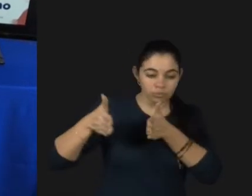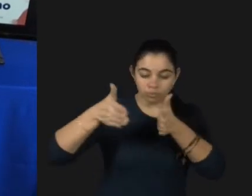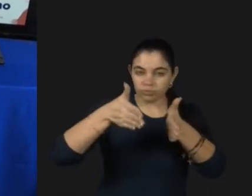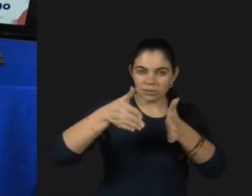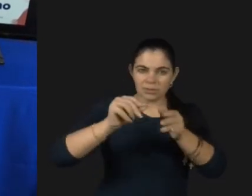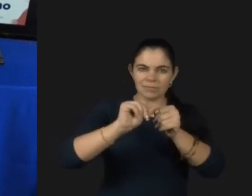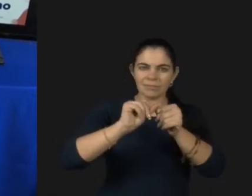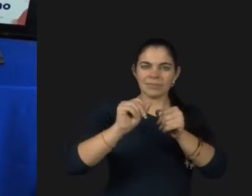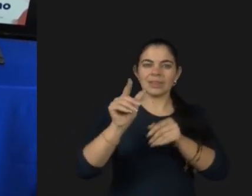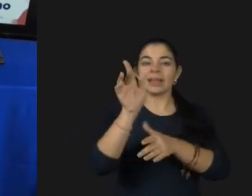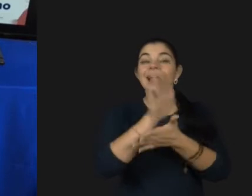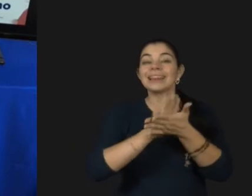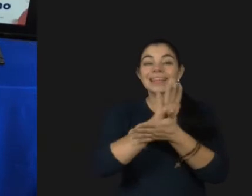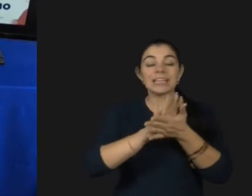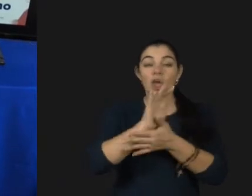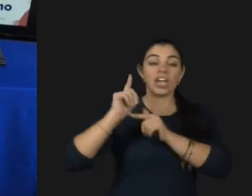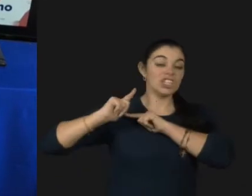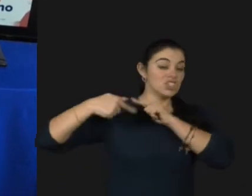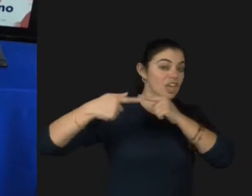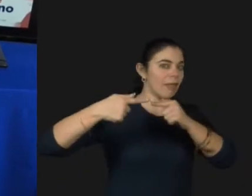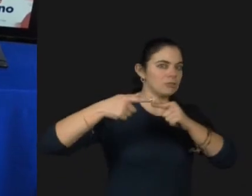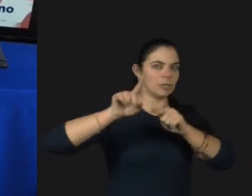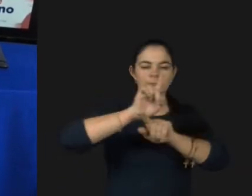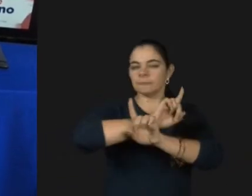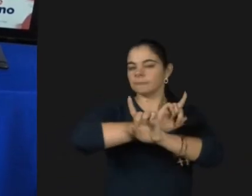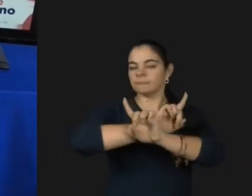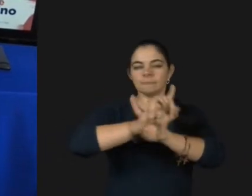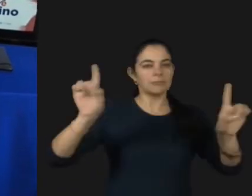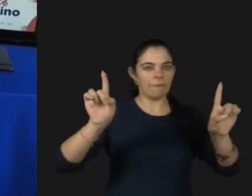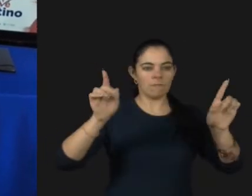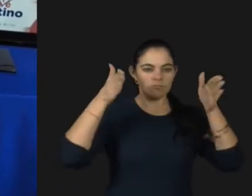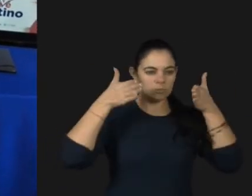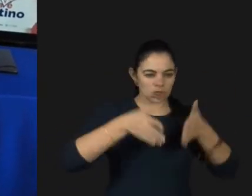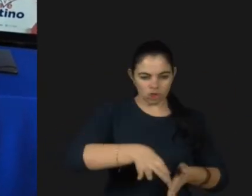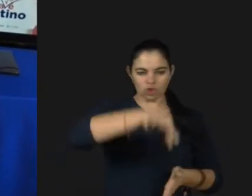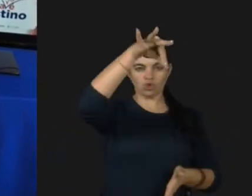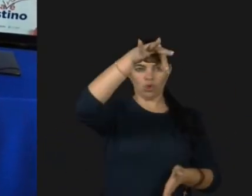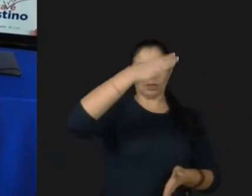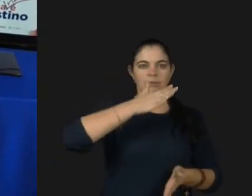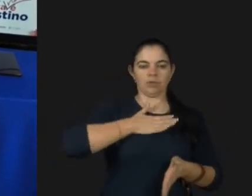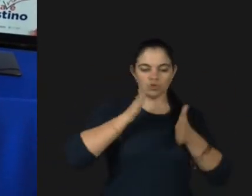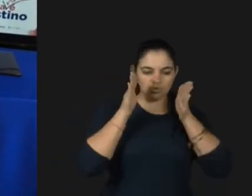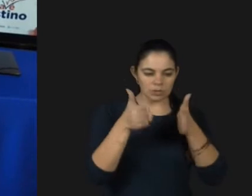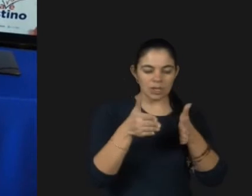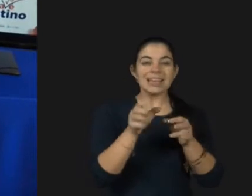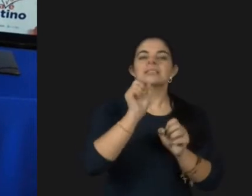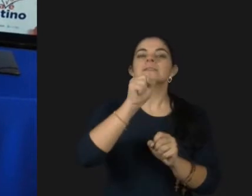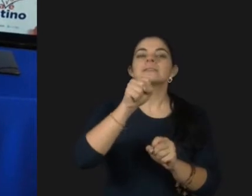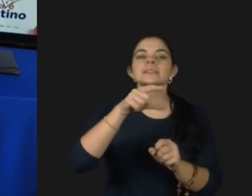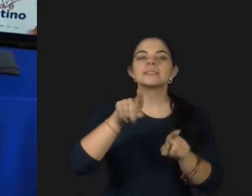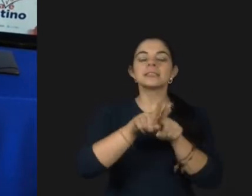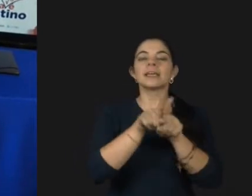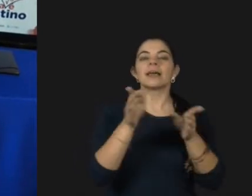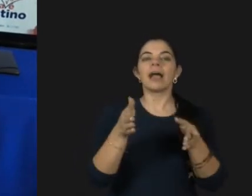gente dizer em alto e bom som que a genética não decide o nosso destino, e sim a nossa